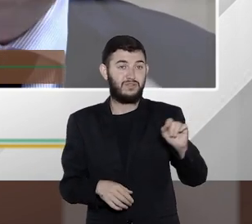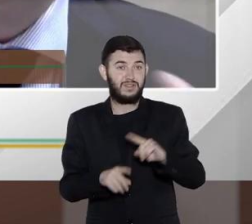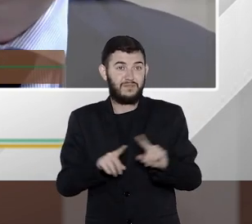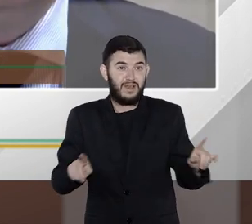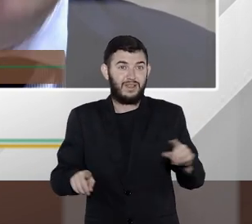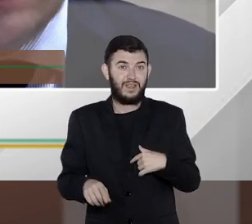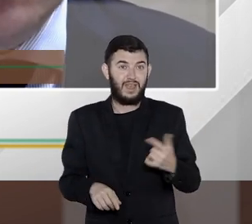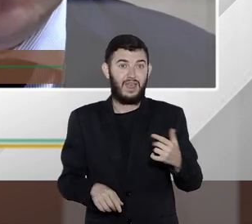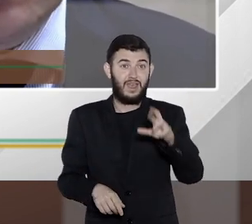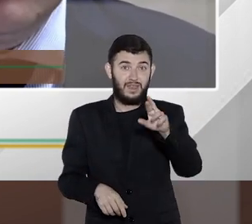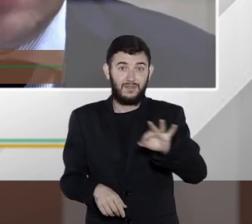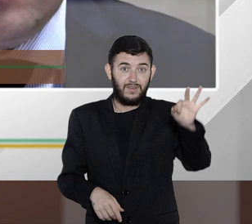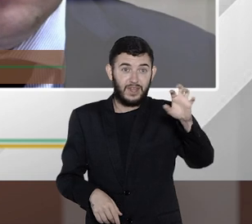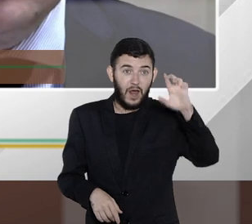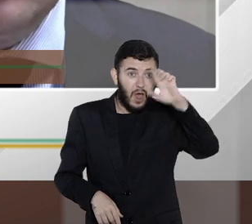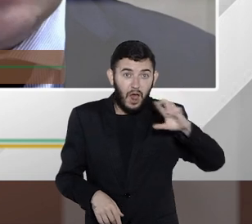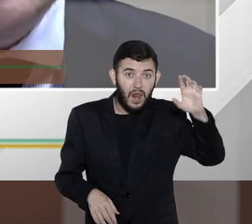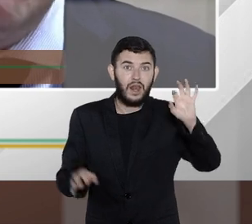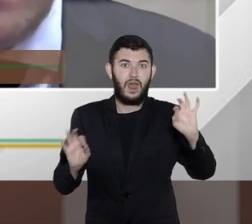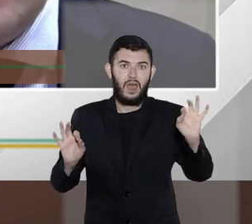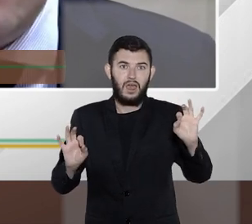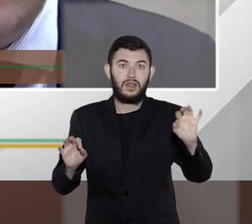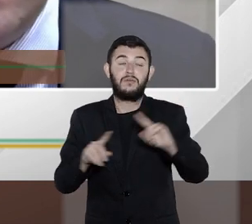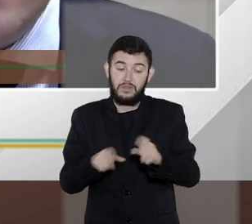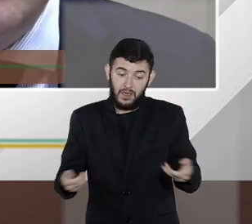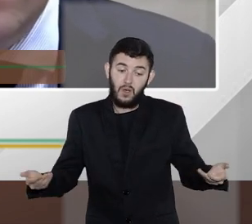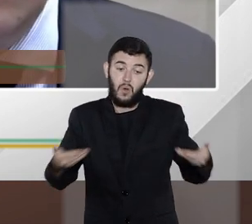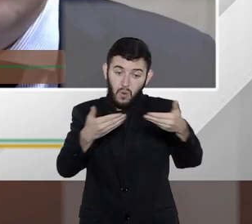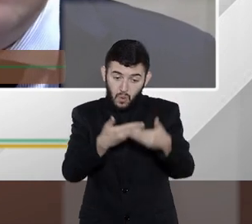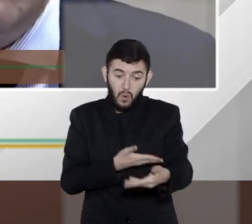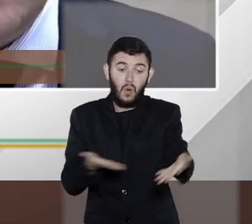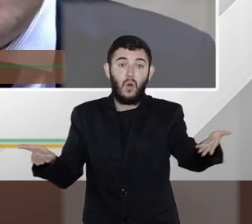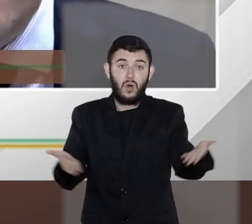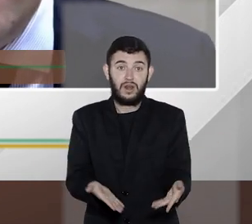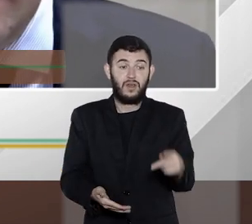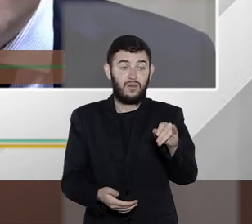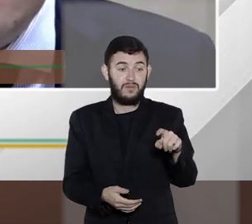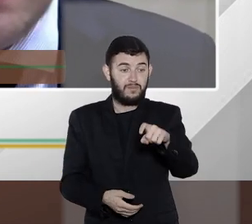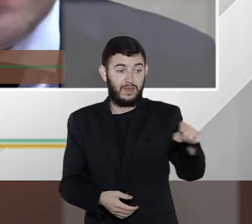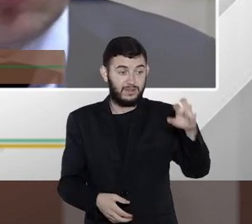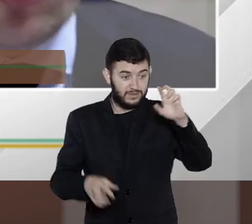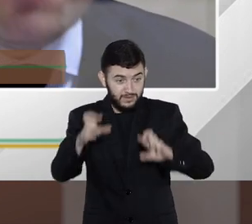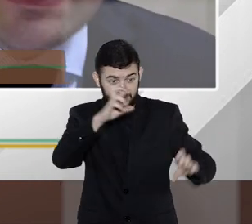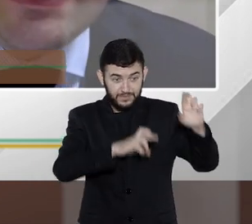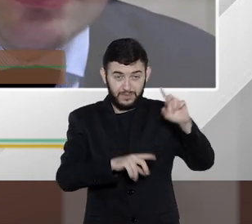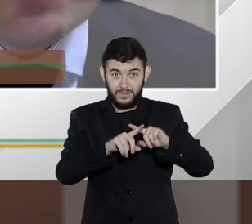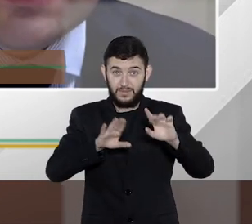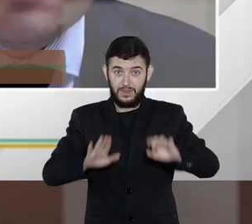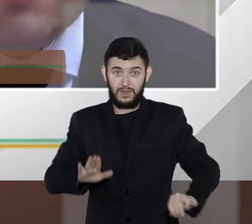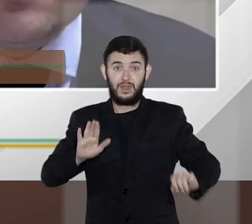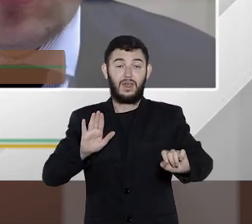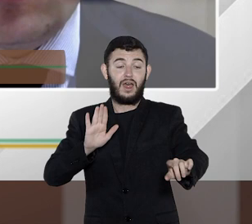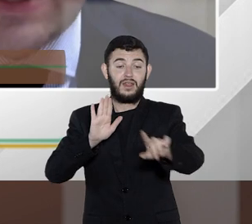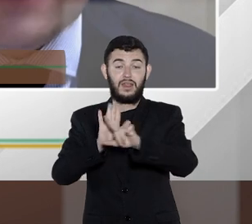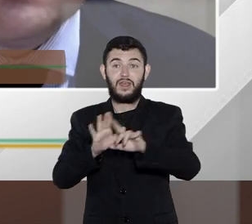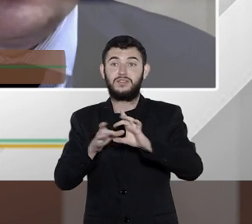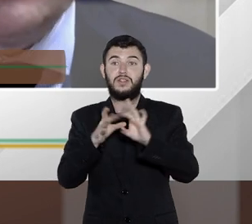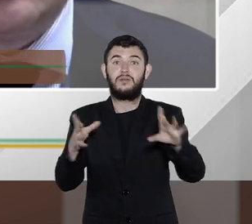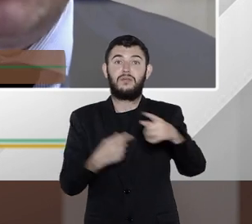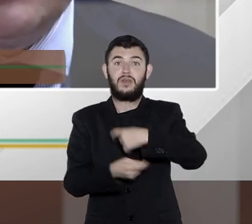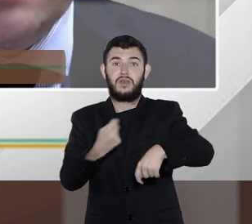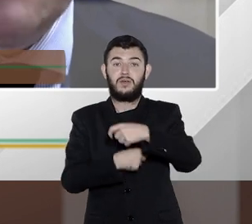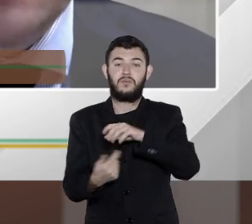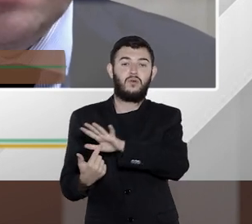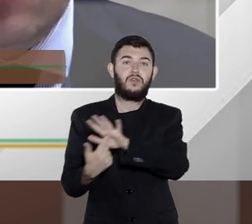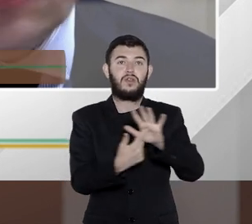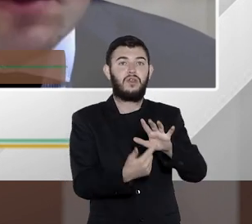é previsível isso então essa palavra que é tão falada na lei de liberdade econômica indiretamente colocada